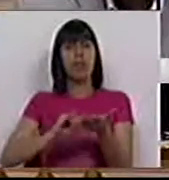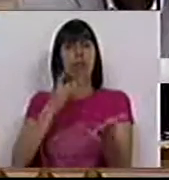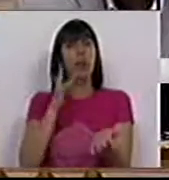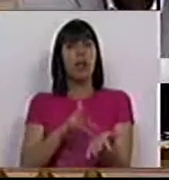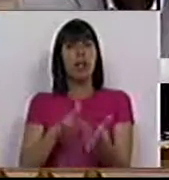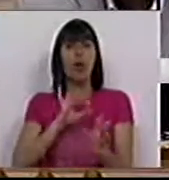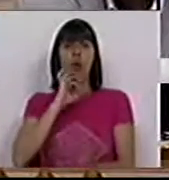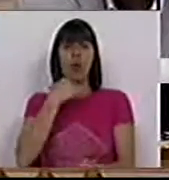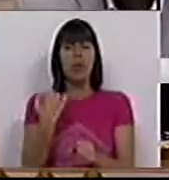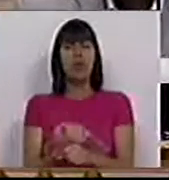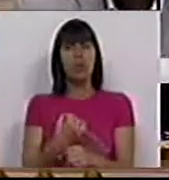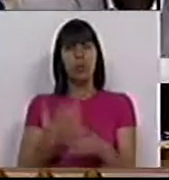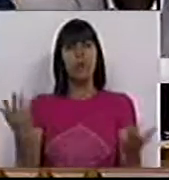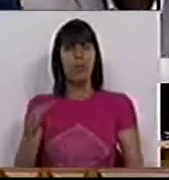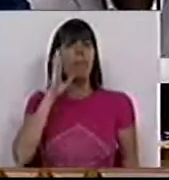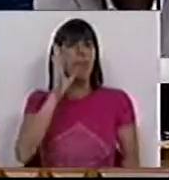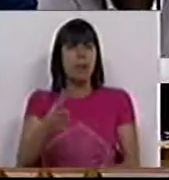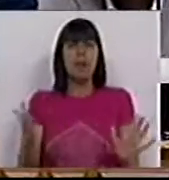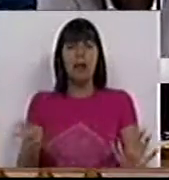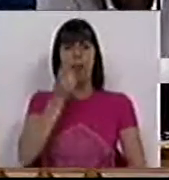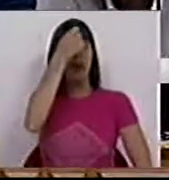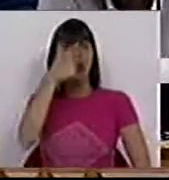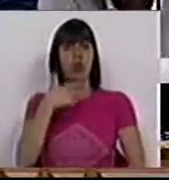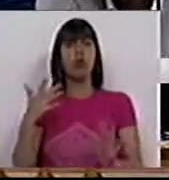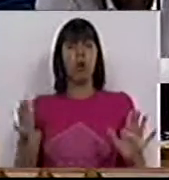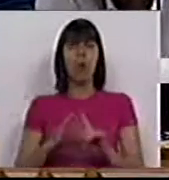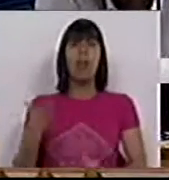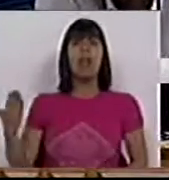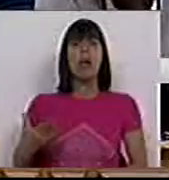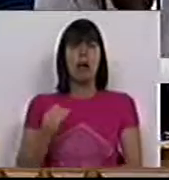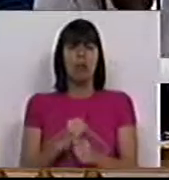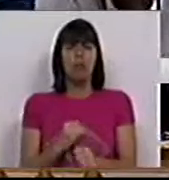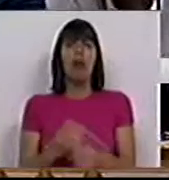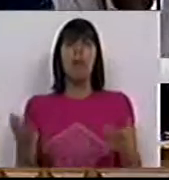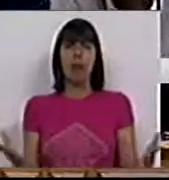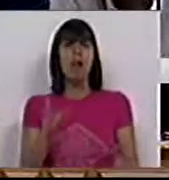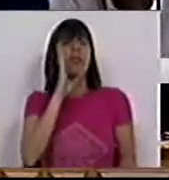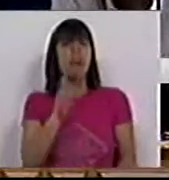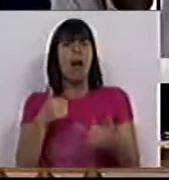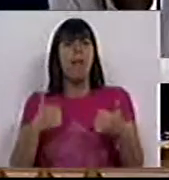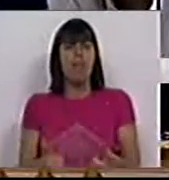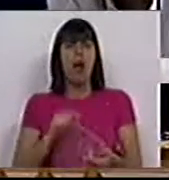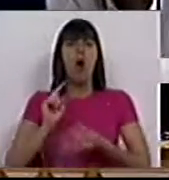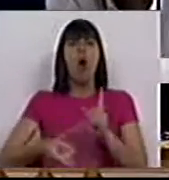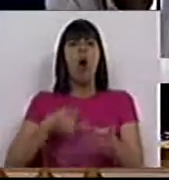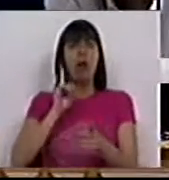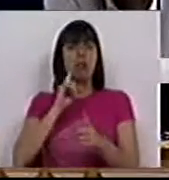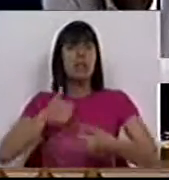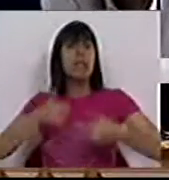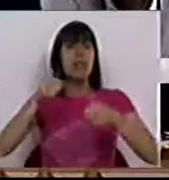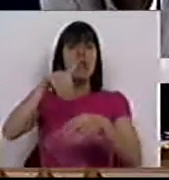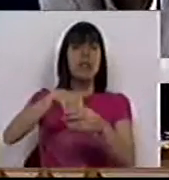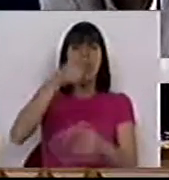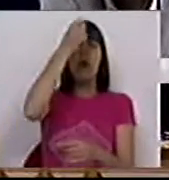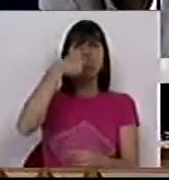sobre o Código de Trabalho, sabe bem a história do direito do trabalho. E sabe bem qual é a essência